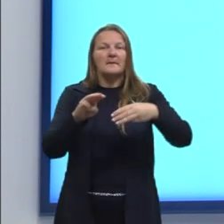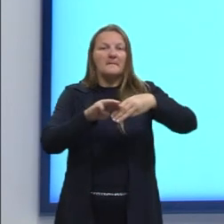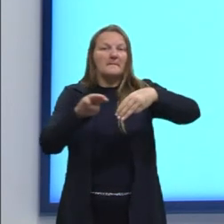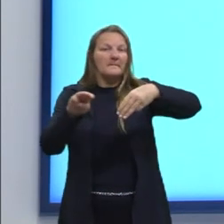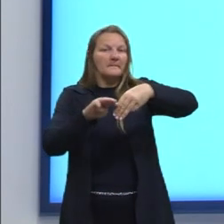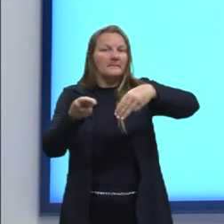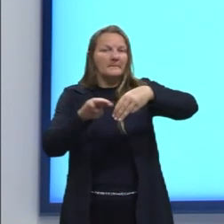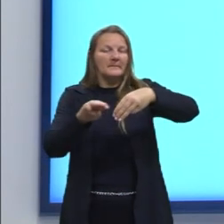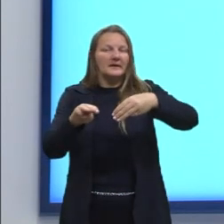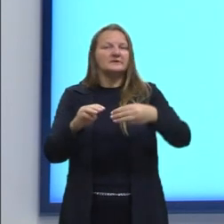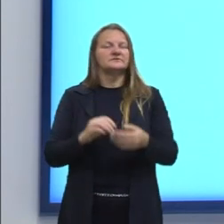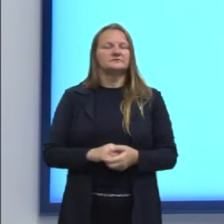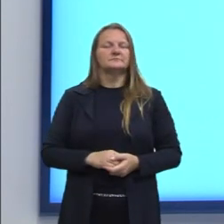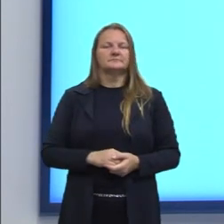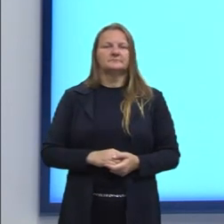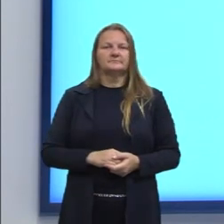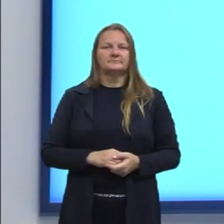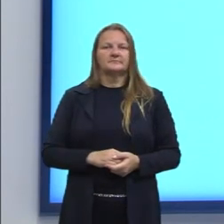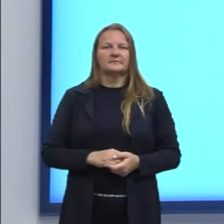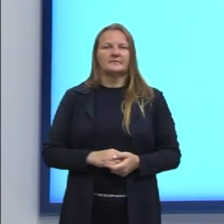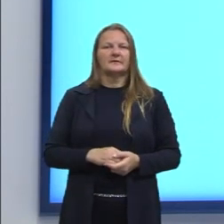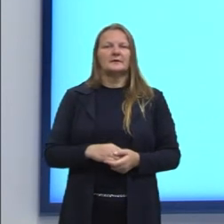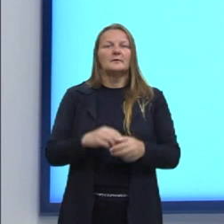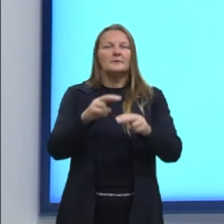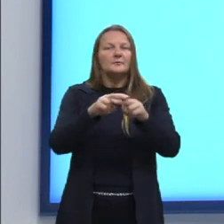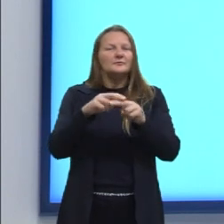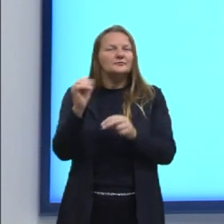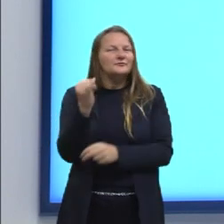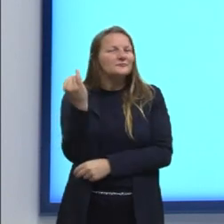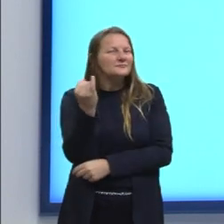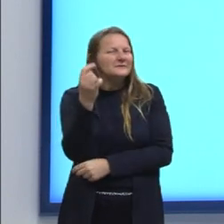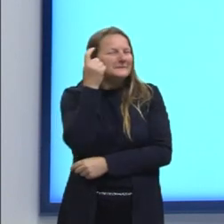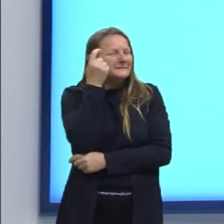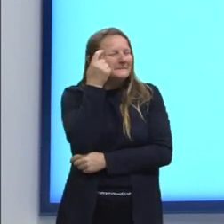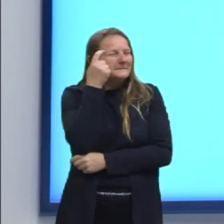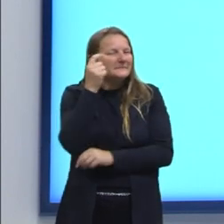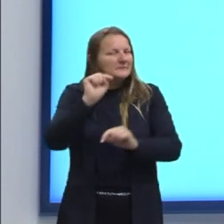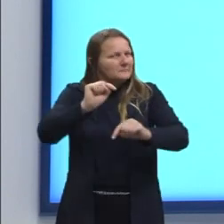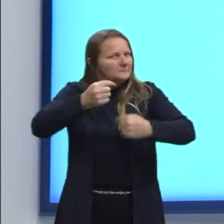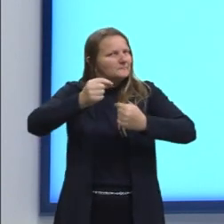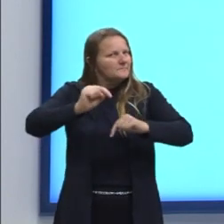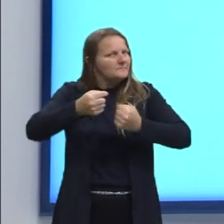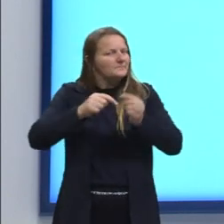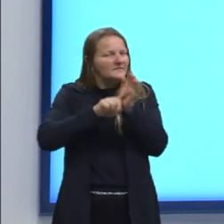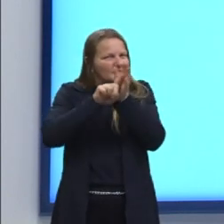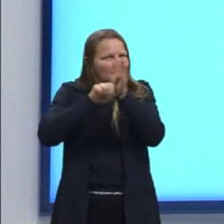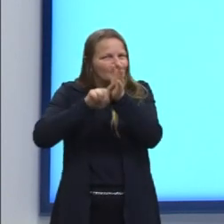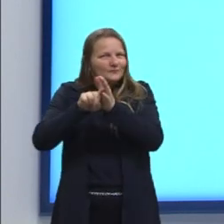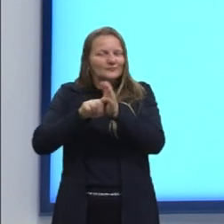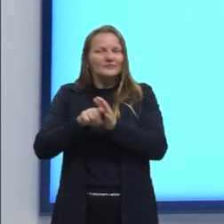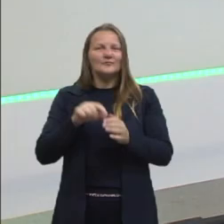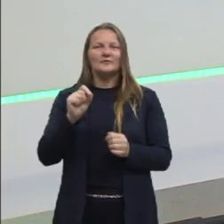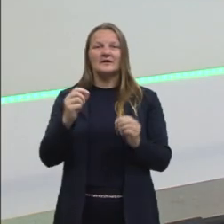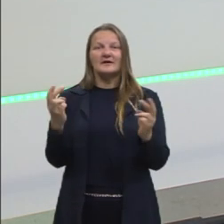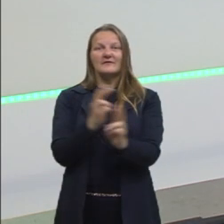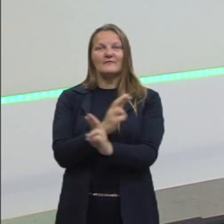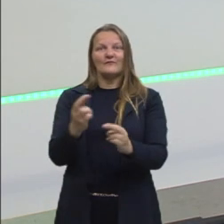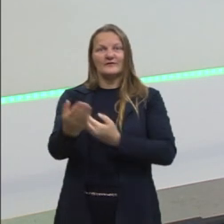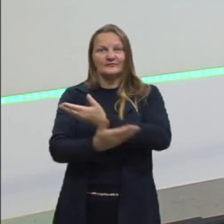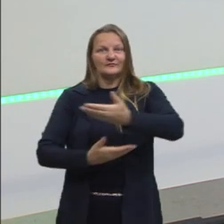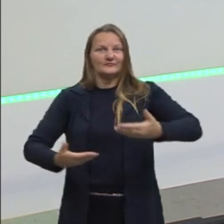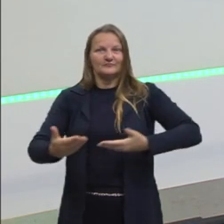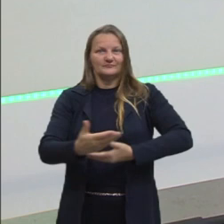mas achei interessante trazer ela para vocês porque ela faz a gente pensar um pouquinho, né? Analisar alguns fatores importantes.